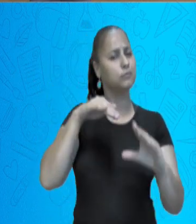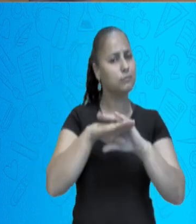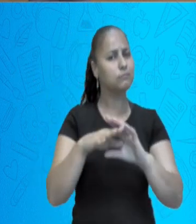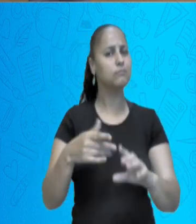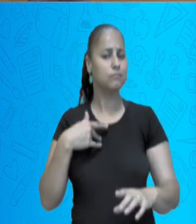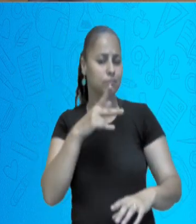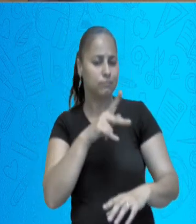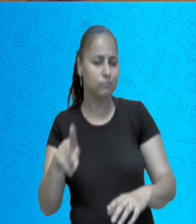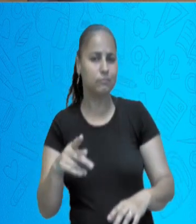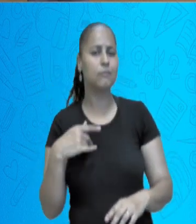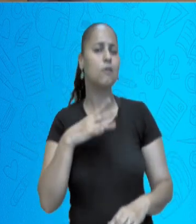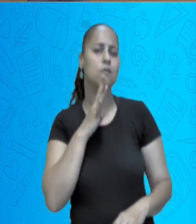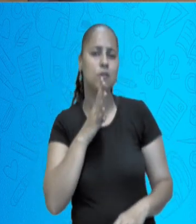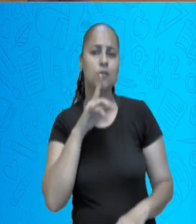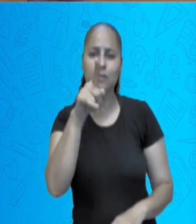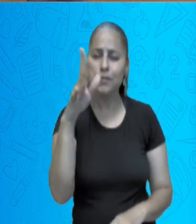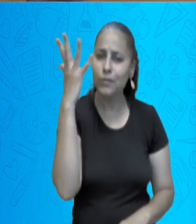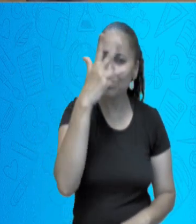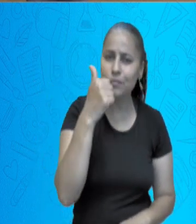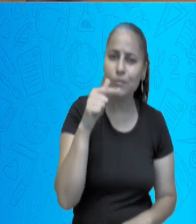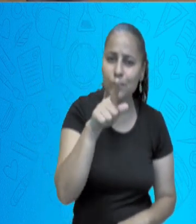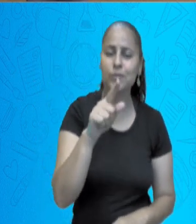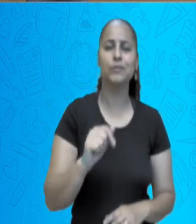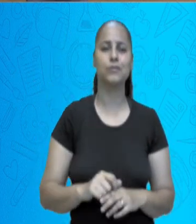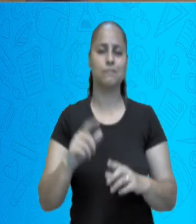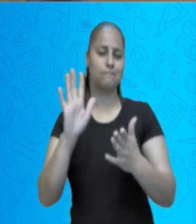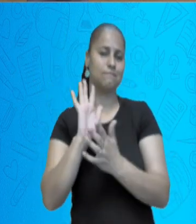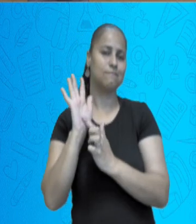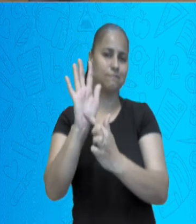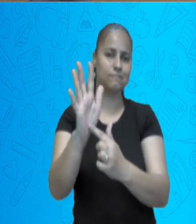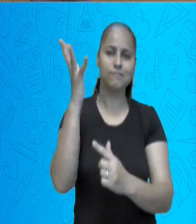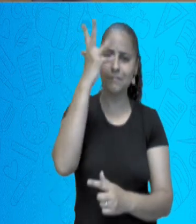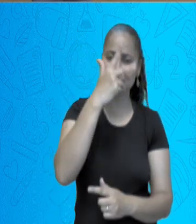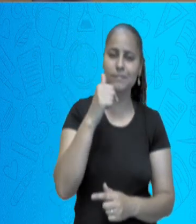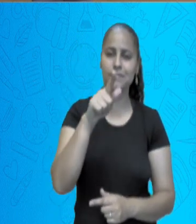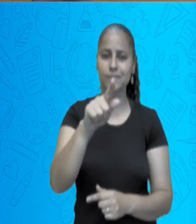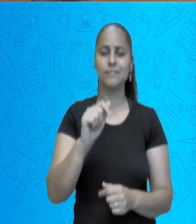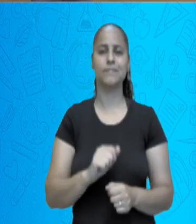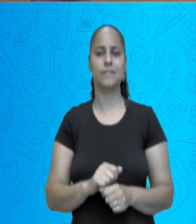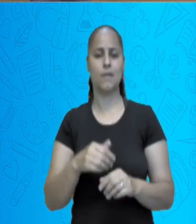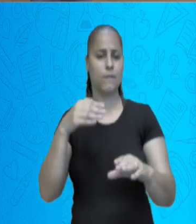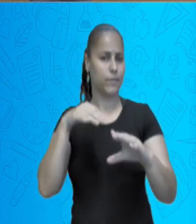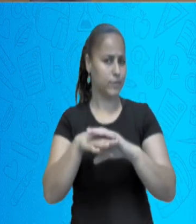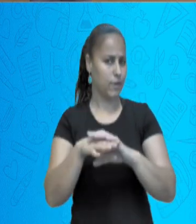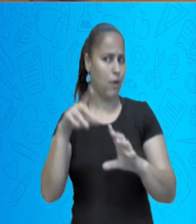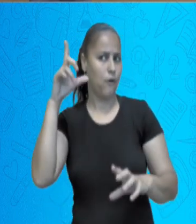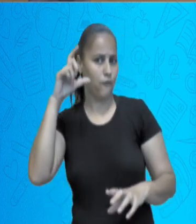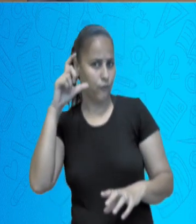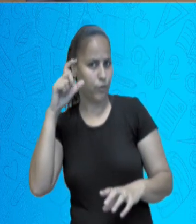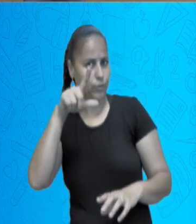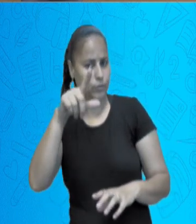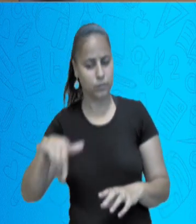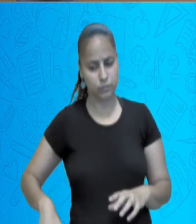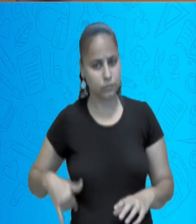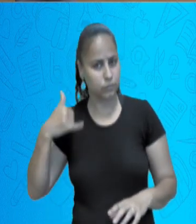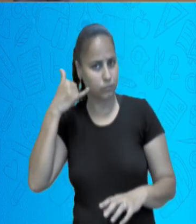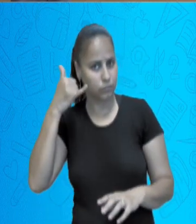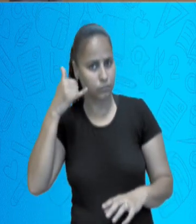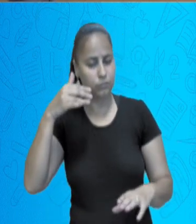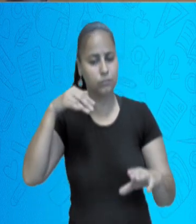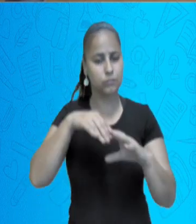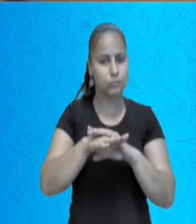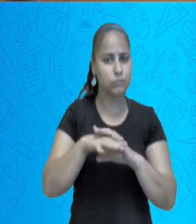Queremos conhecer o seu espaço, a sua paisagem favorita através dos seus olhos. É só você fotografar com o seu aparelho celular